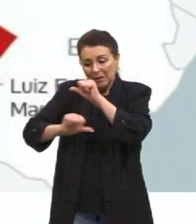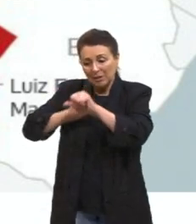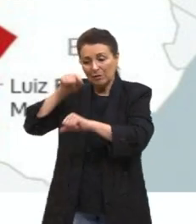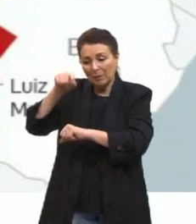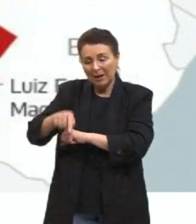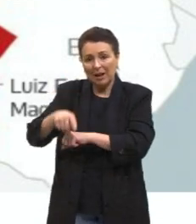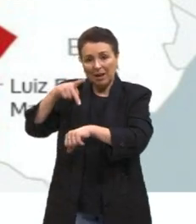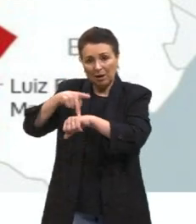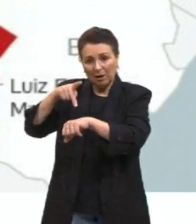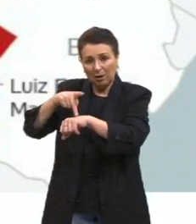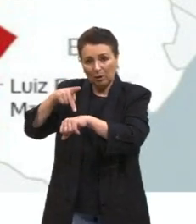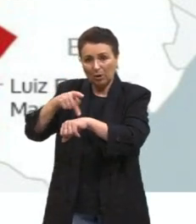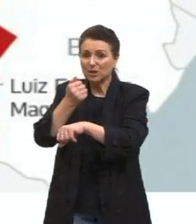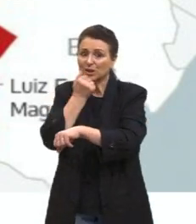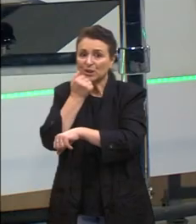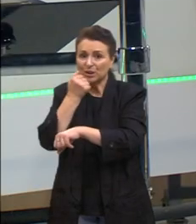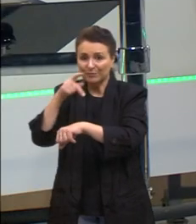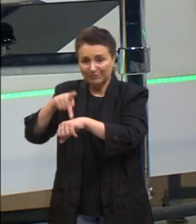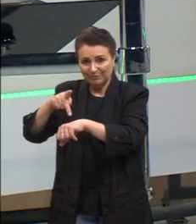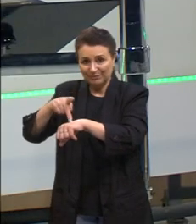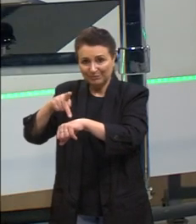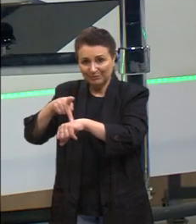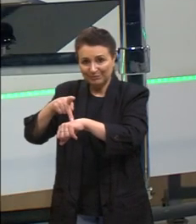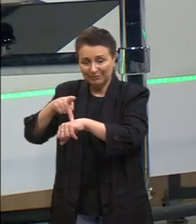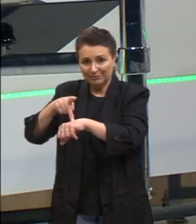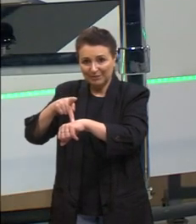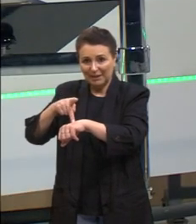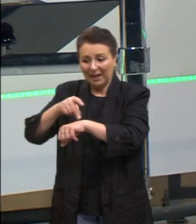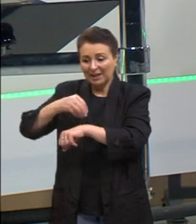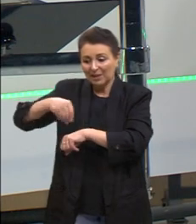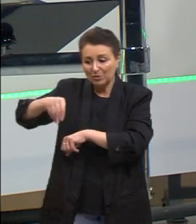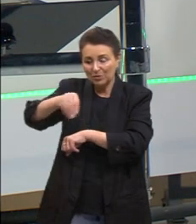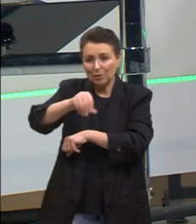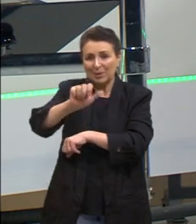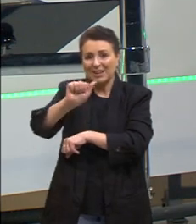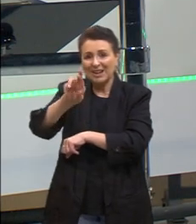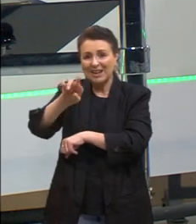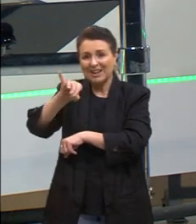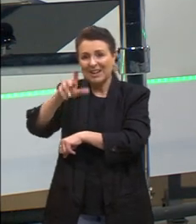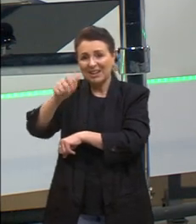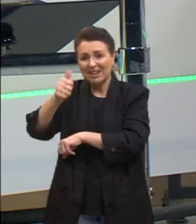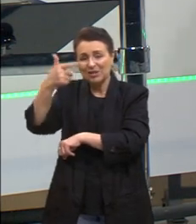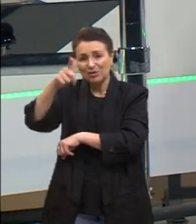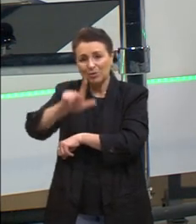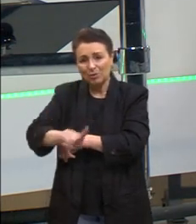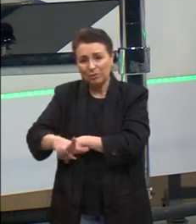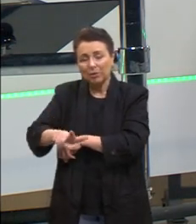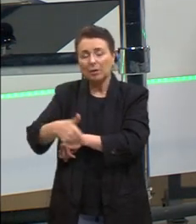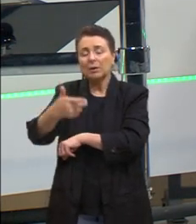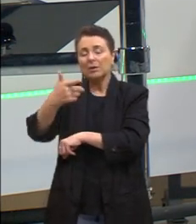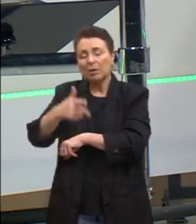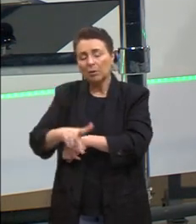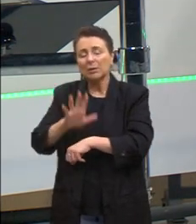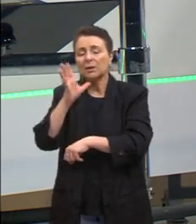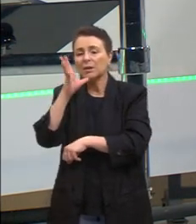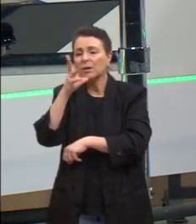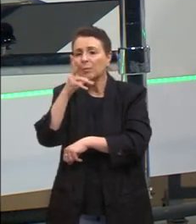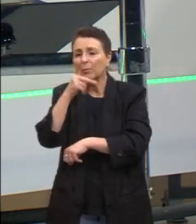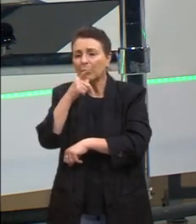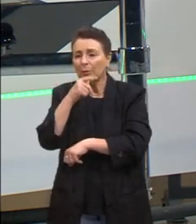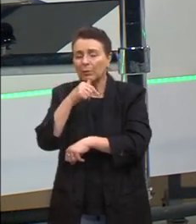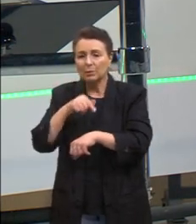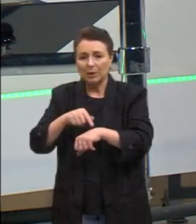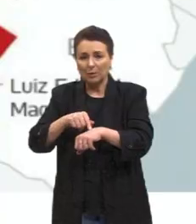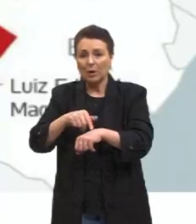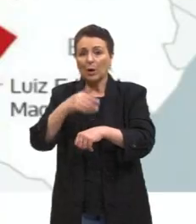rocha, que seria aquele solo, em areia novamente. Então, vai levar muito tempo para formar. Então, é o processo de